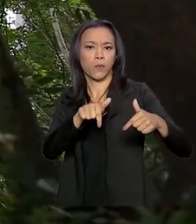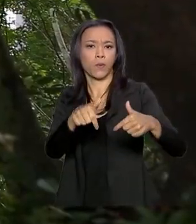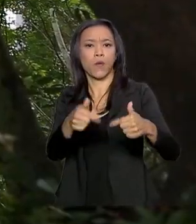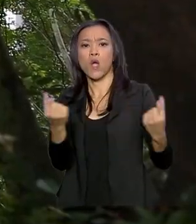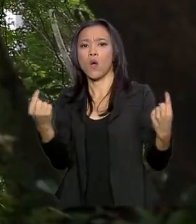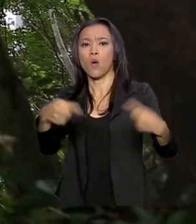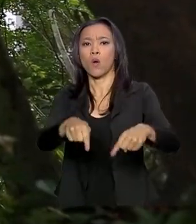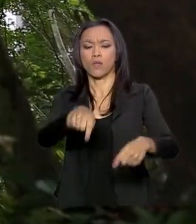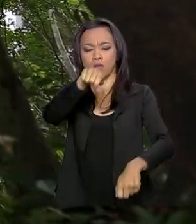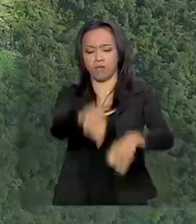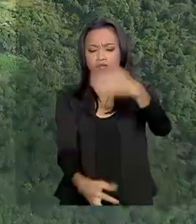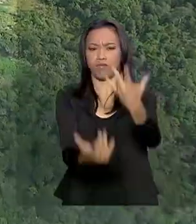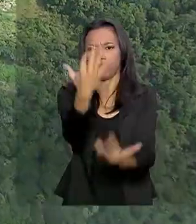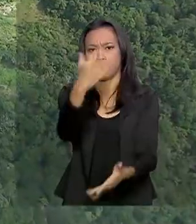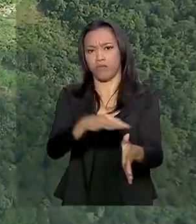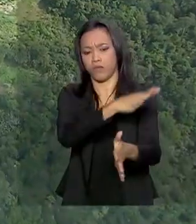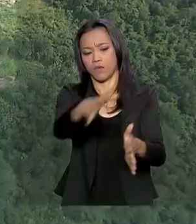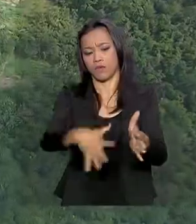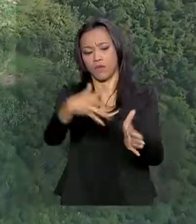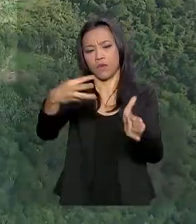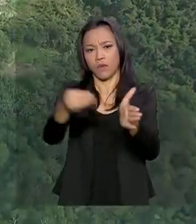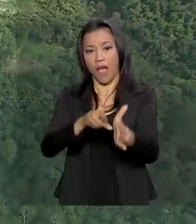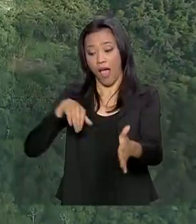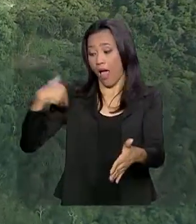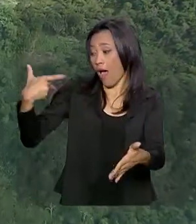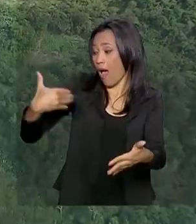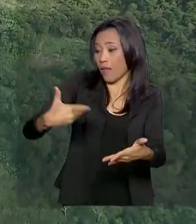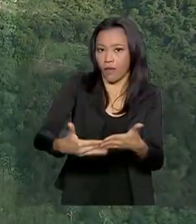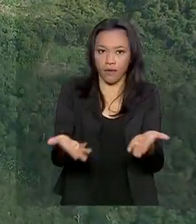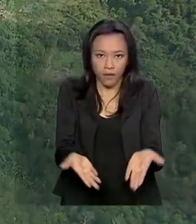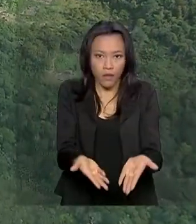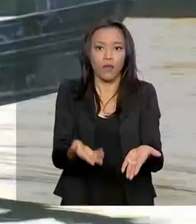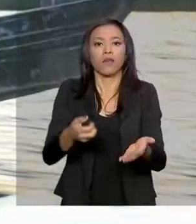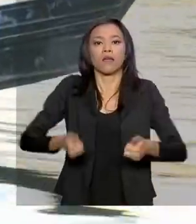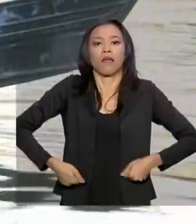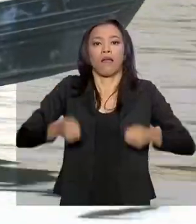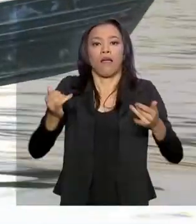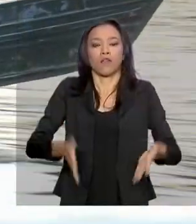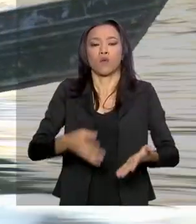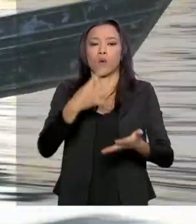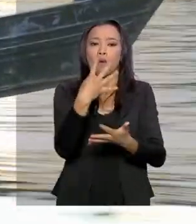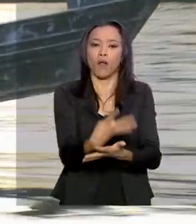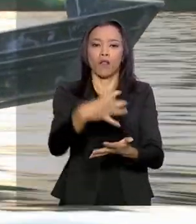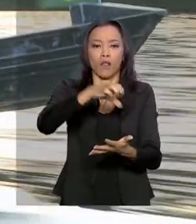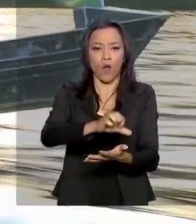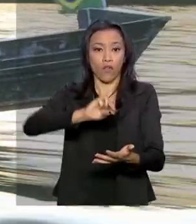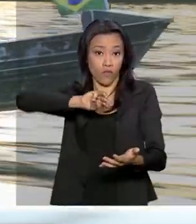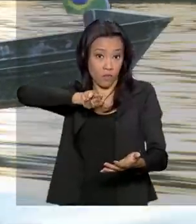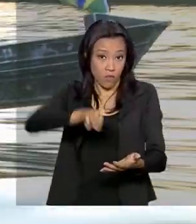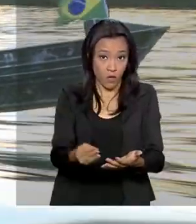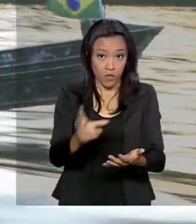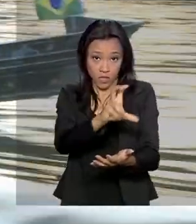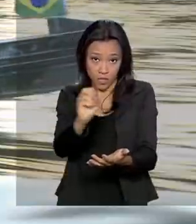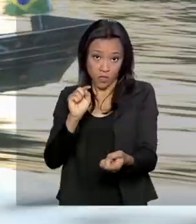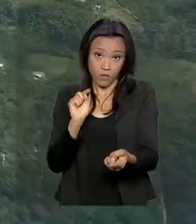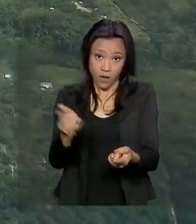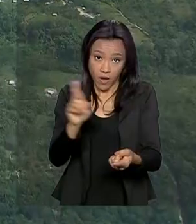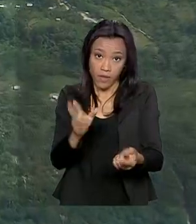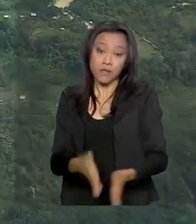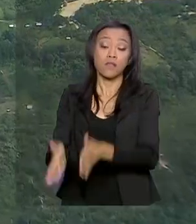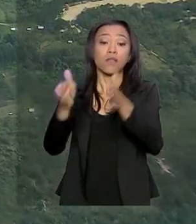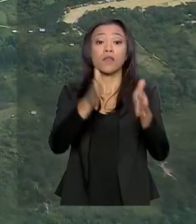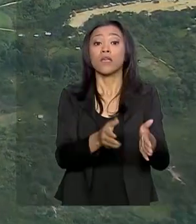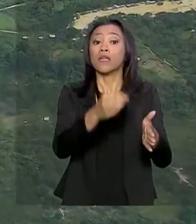incêndios na Amazônia. Até aqui, o governo federal gastou 49 milhões e meio de reais e outros 36